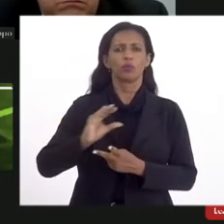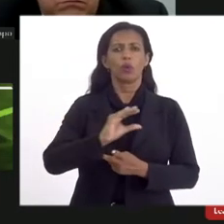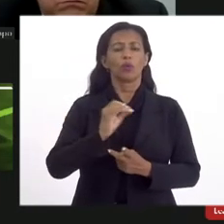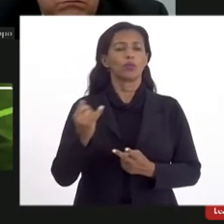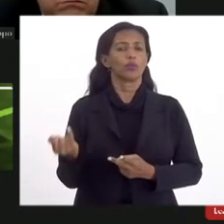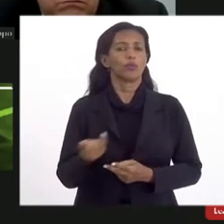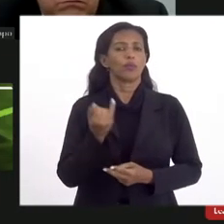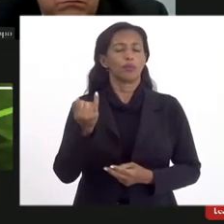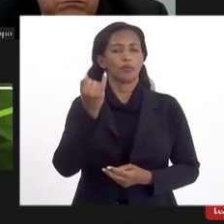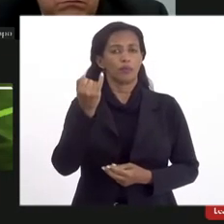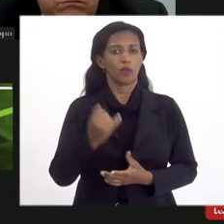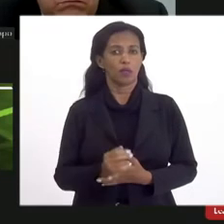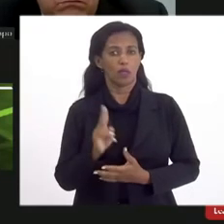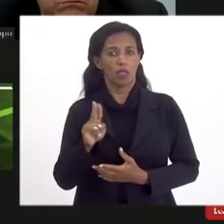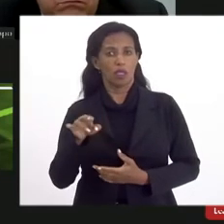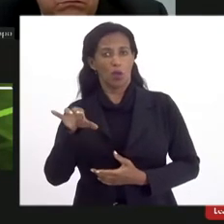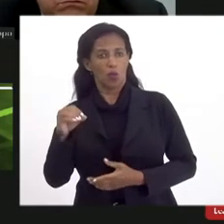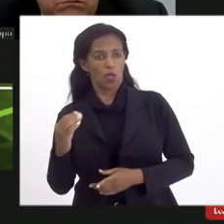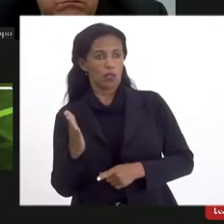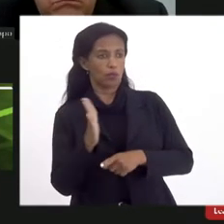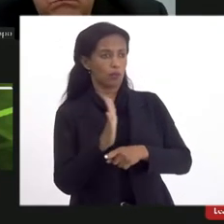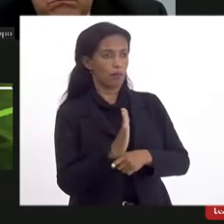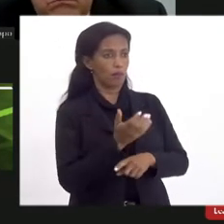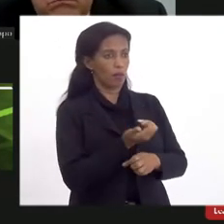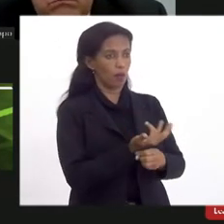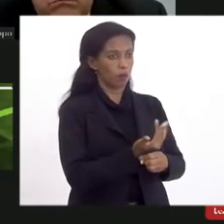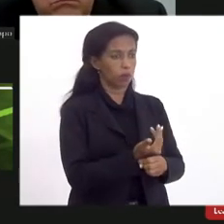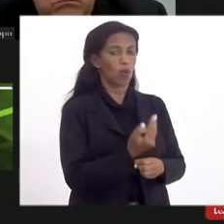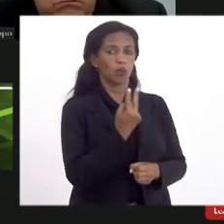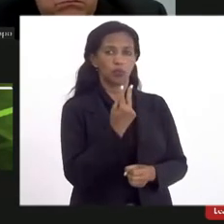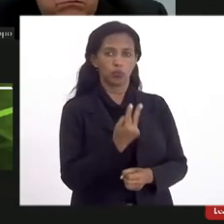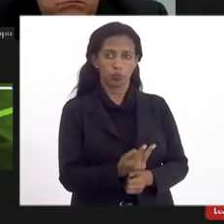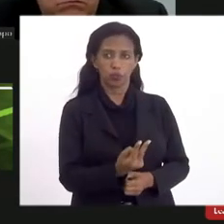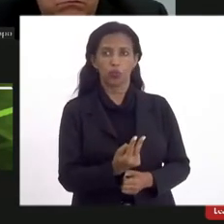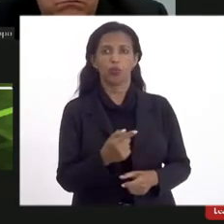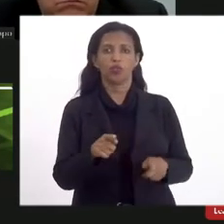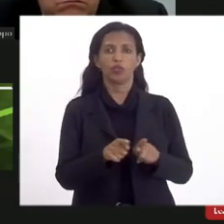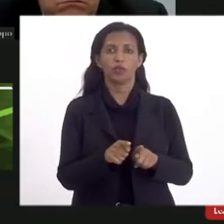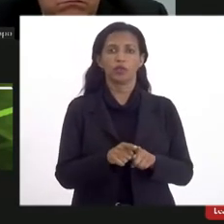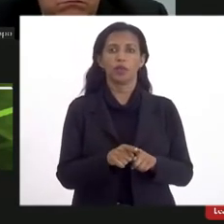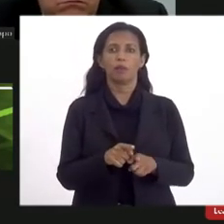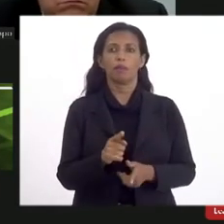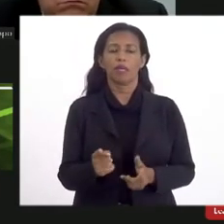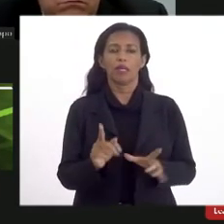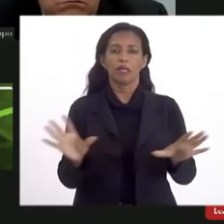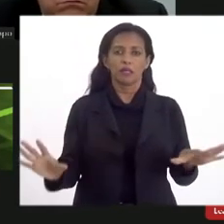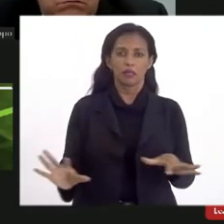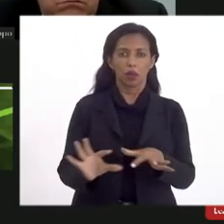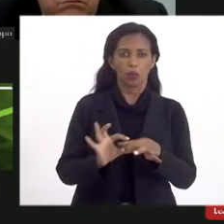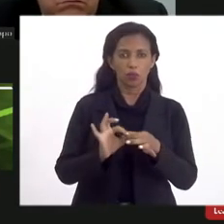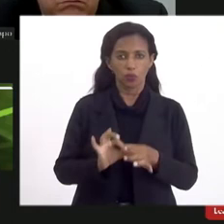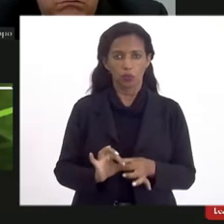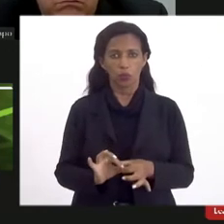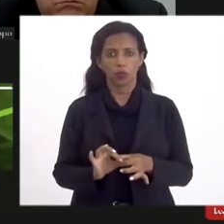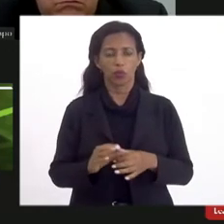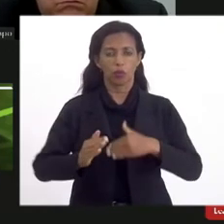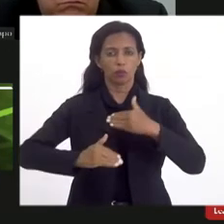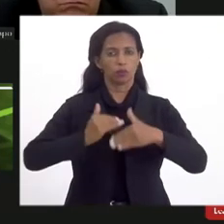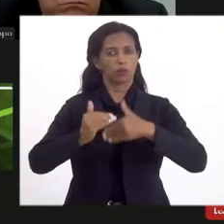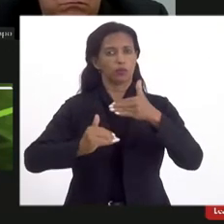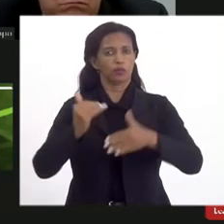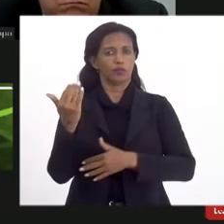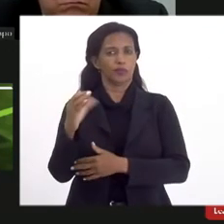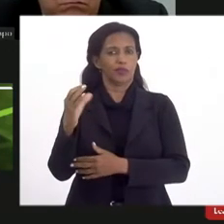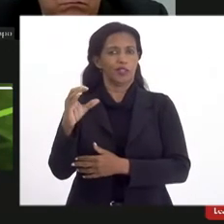UESO para a UERJ existem duas contribuições fundamentais dessa união para o desenvolvimento